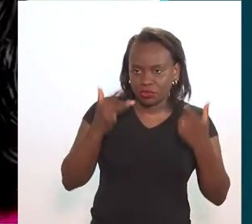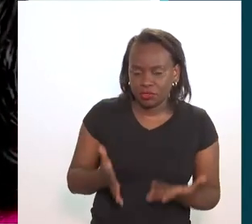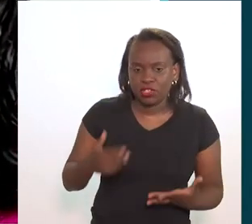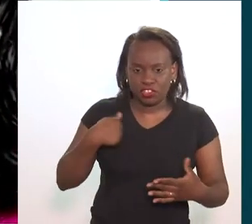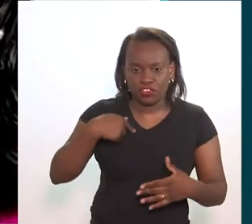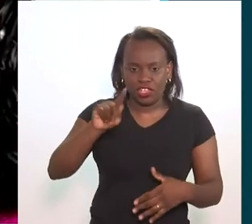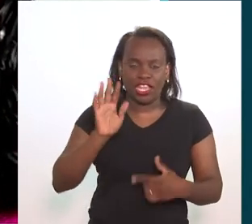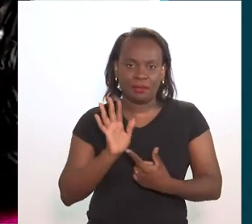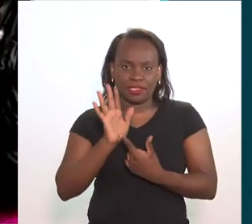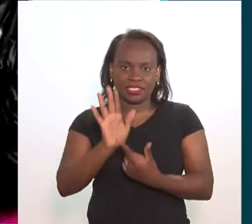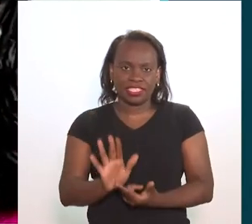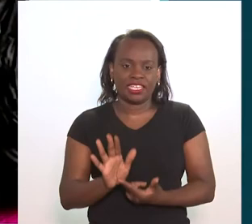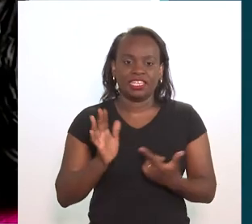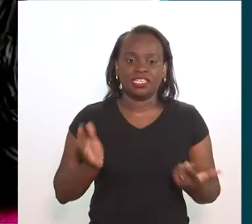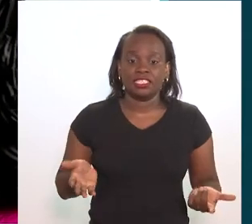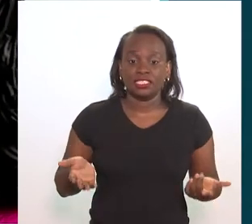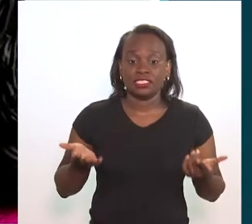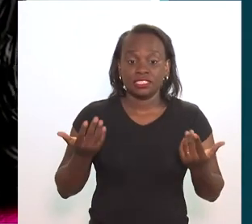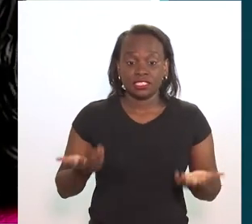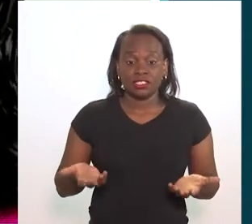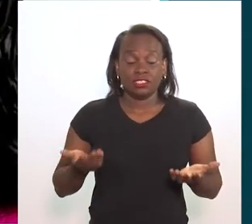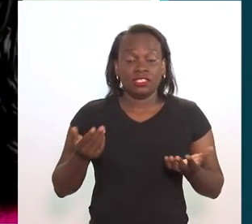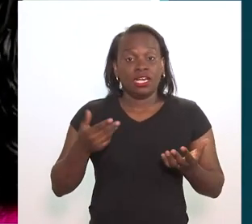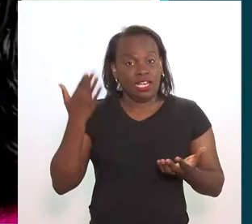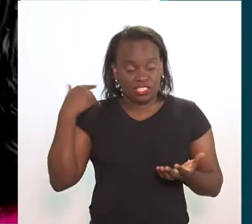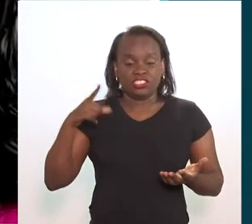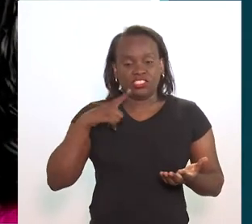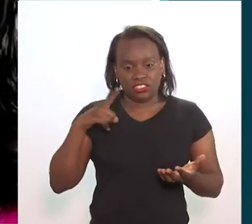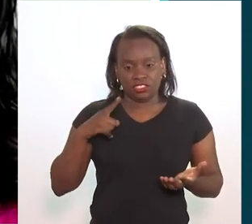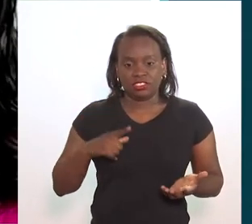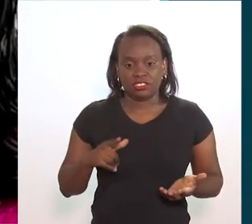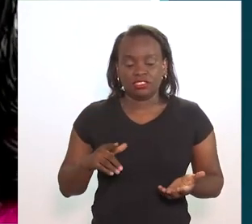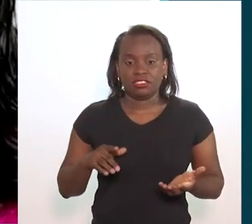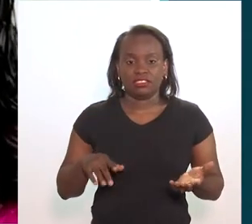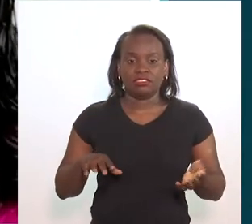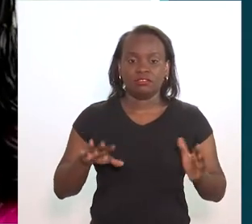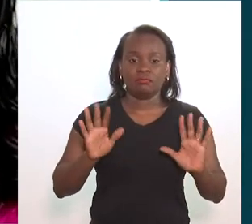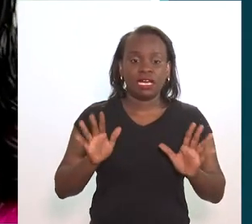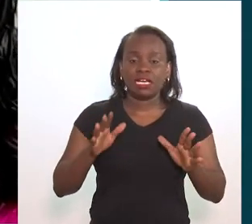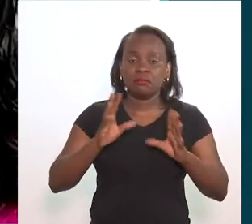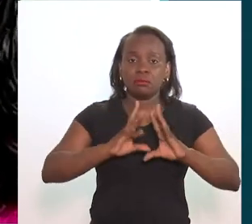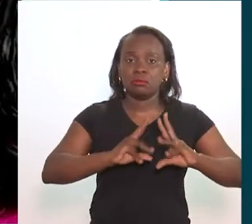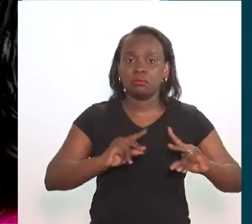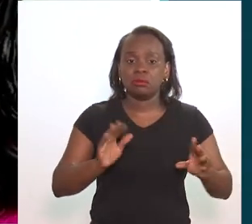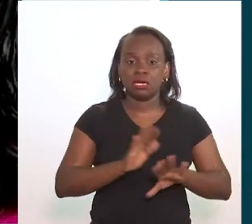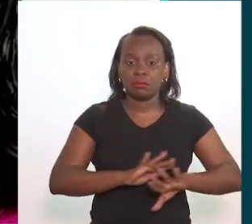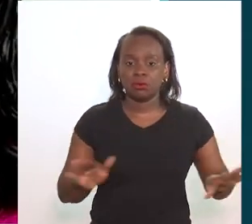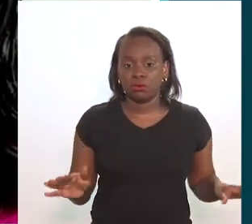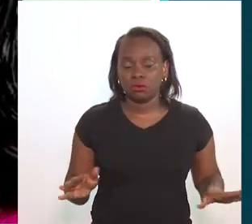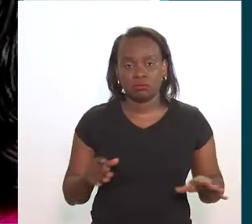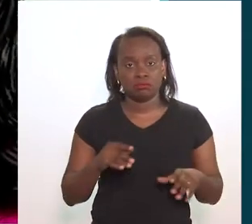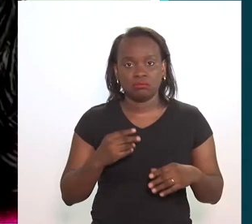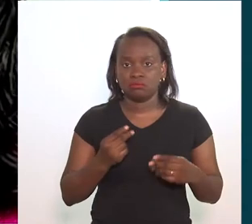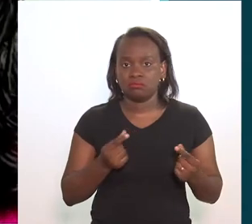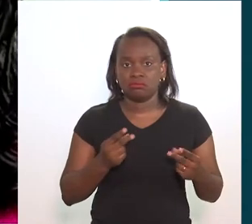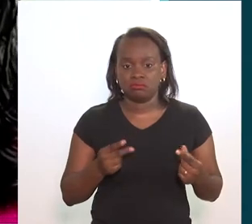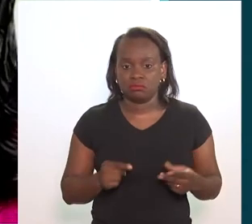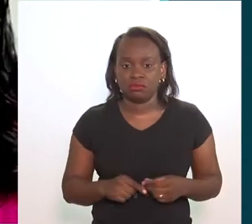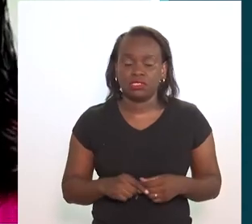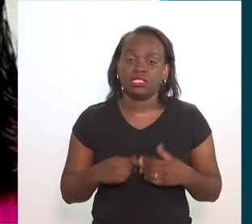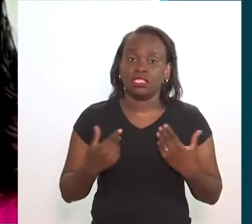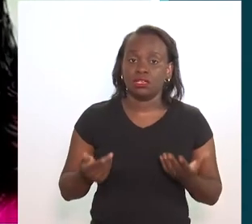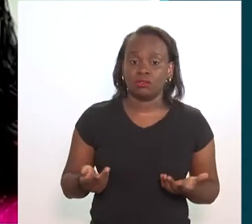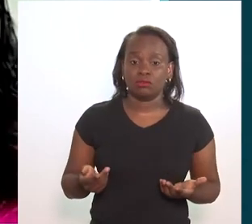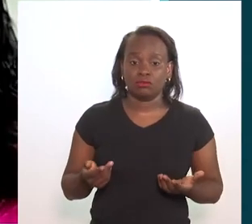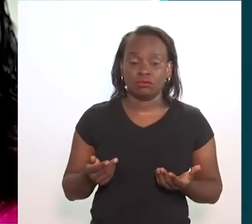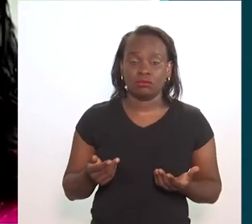eu era mais jovem, a gente tinha teatro na escola, como a Renata mesmo falou, eu vou lá apresentar, eu vou... Então, assim, a gente